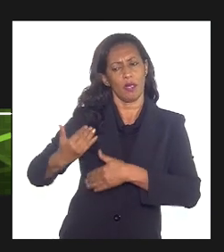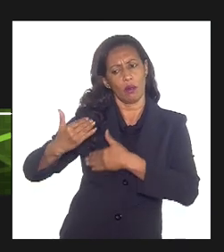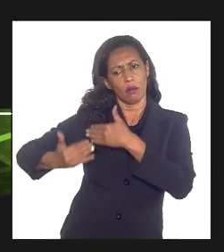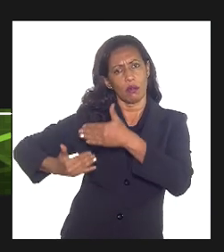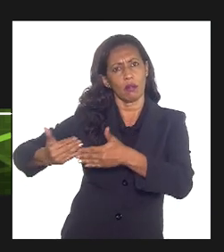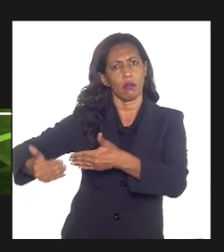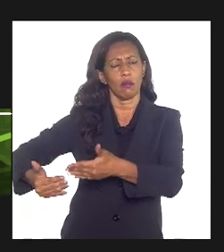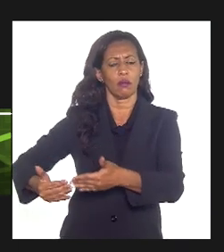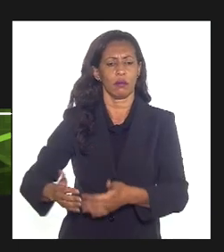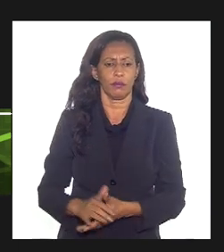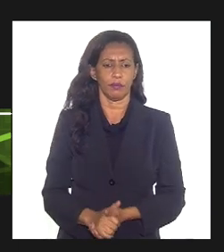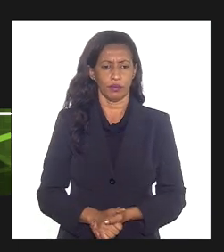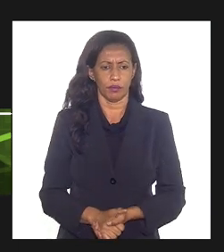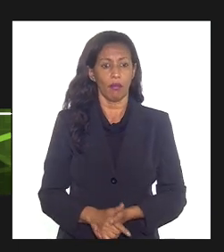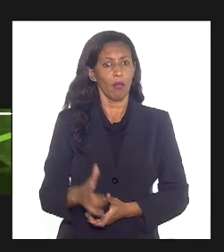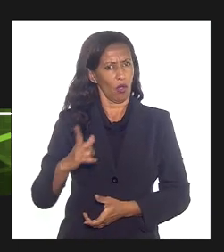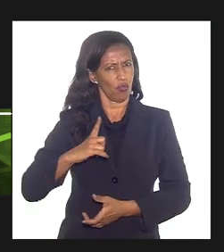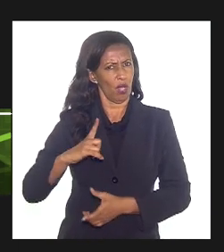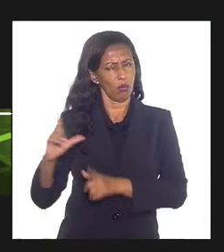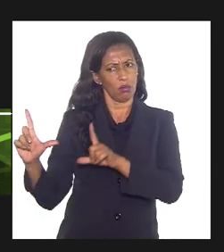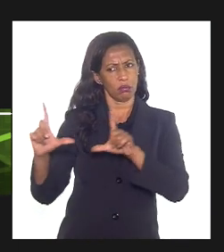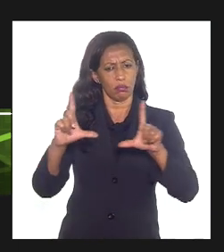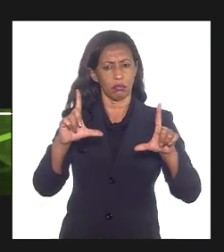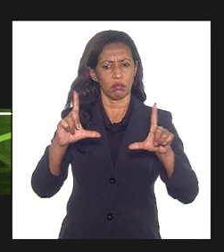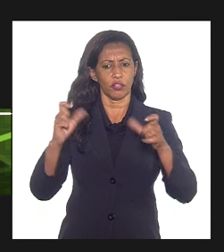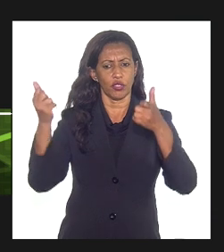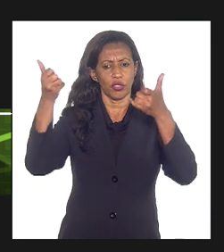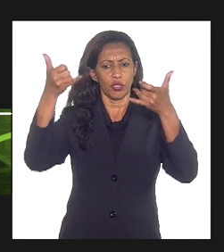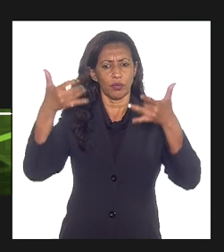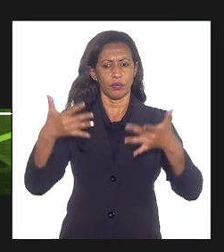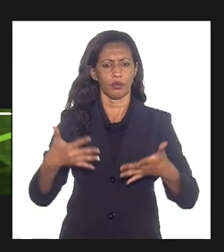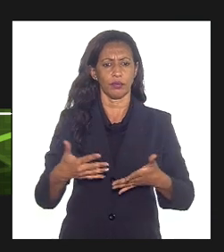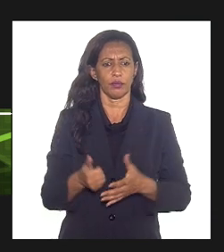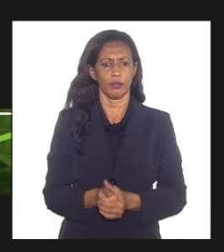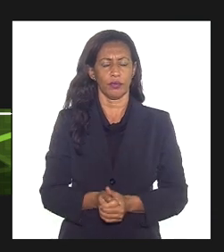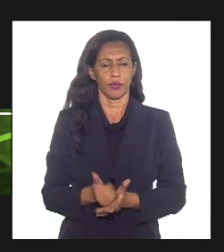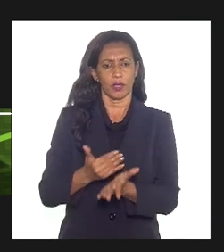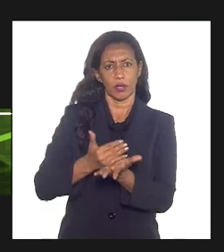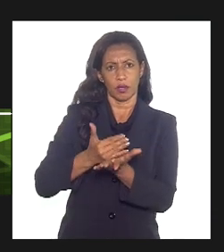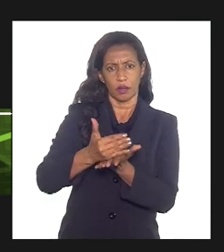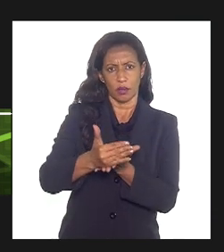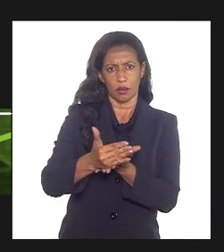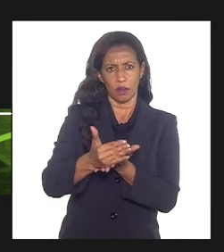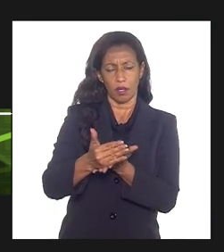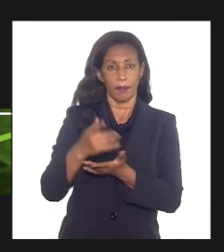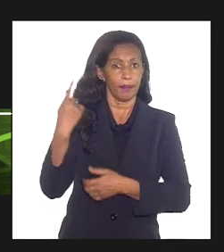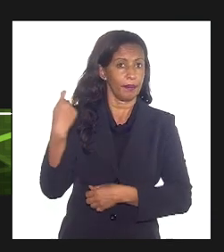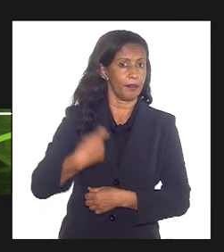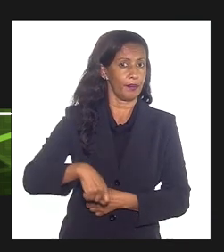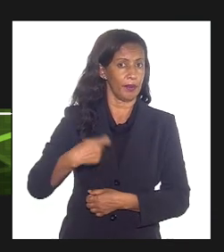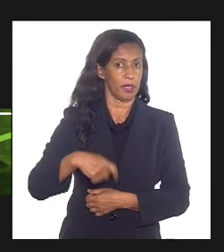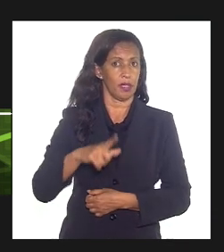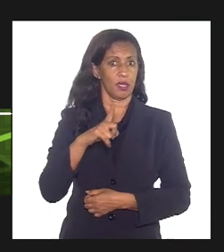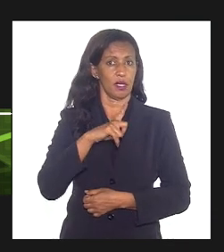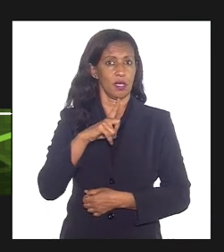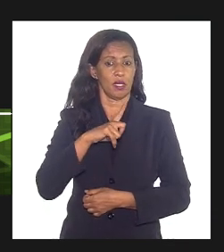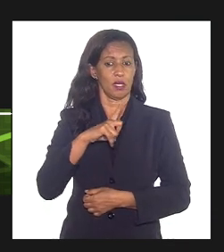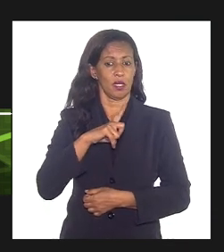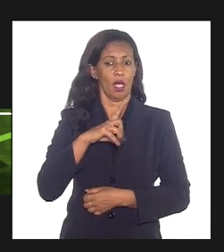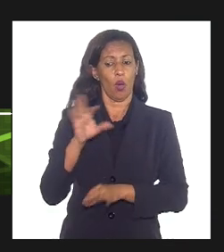eu inicio essa exposição explicando que inicialmente é preciso que se tenha um